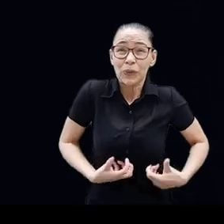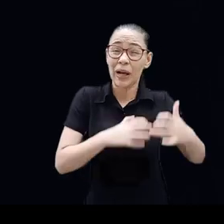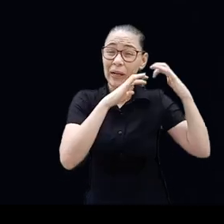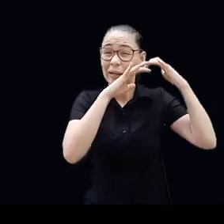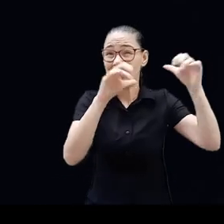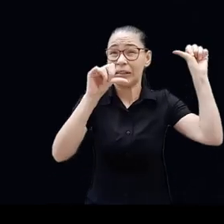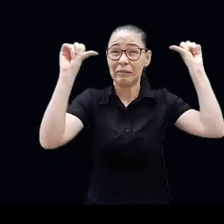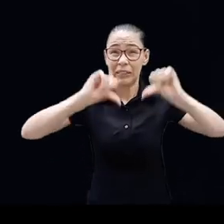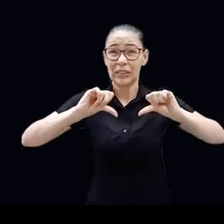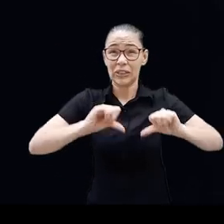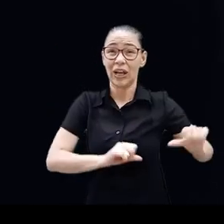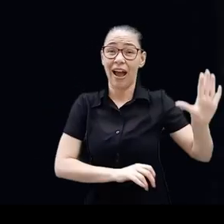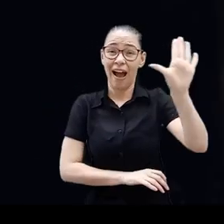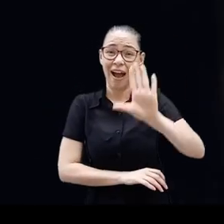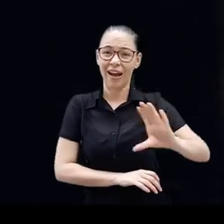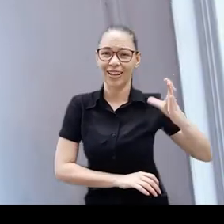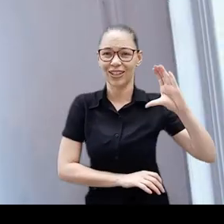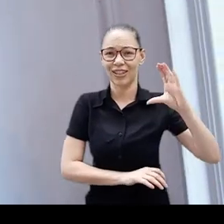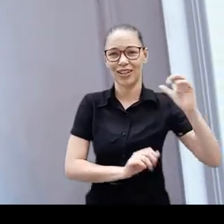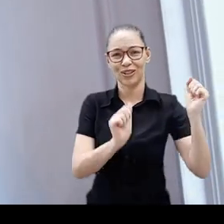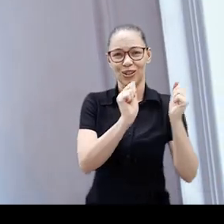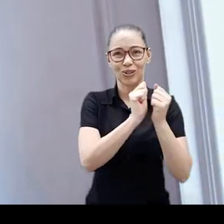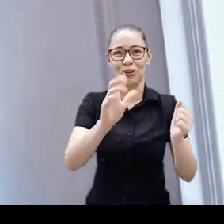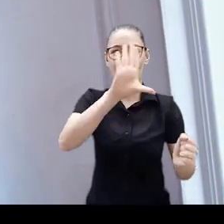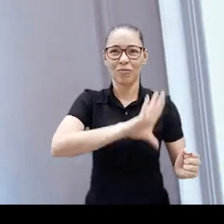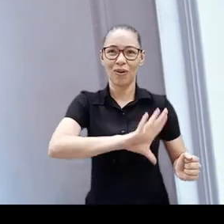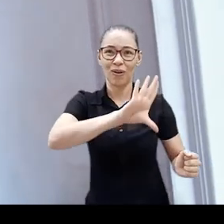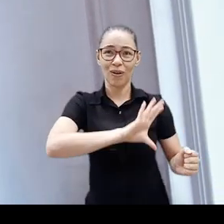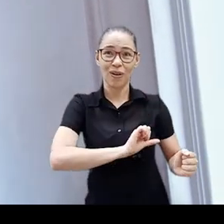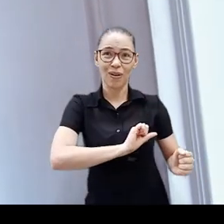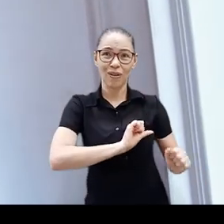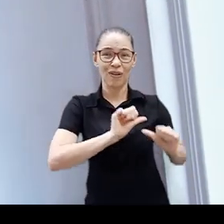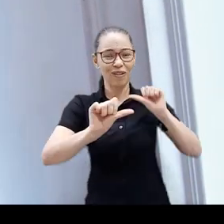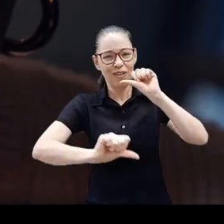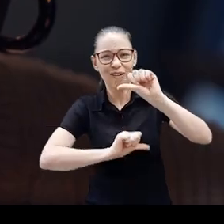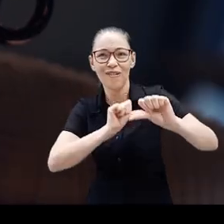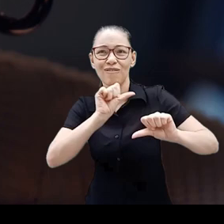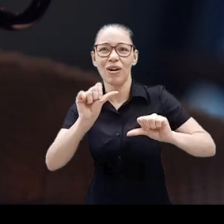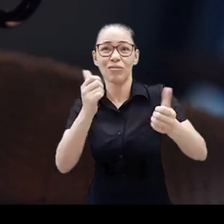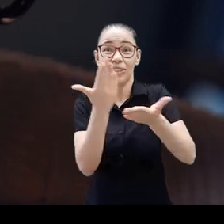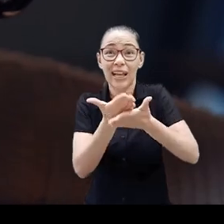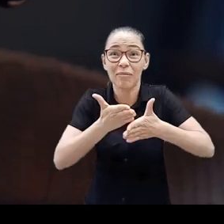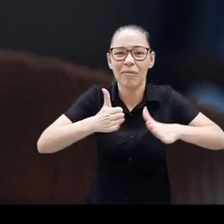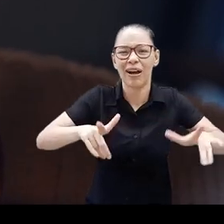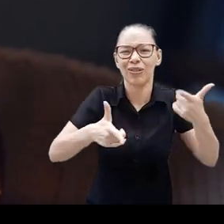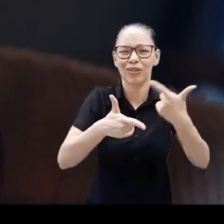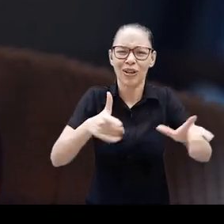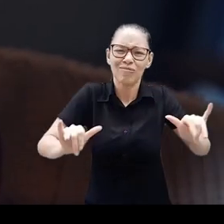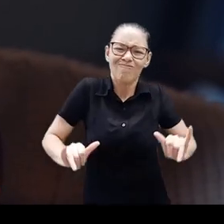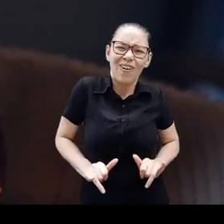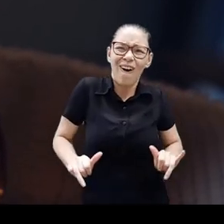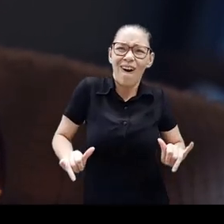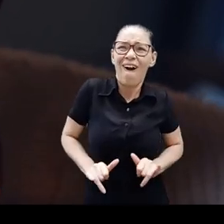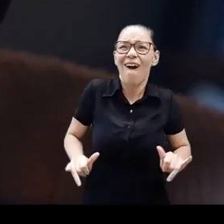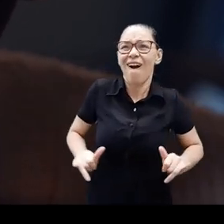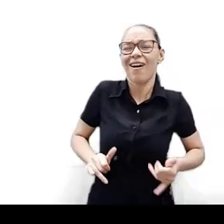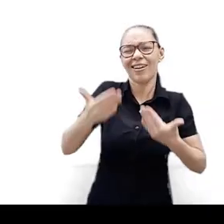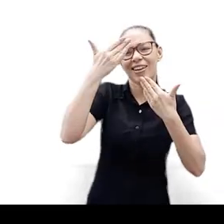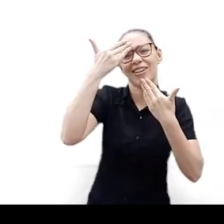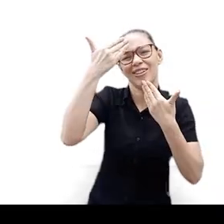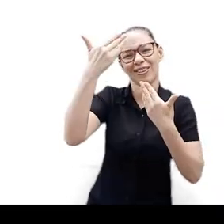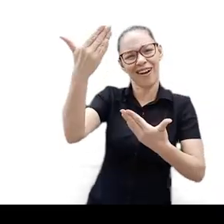Incansavelmente, psicologicamente, consciência com amor Vamos curar essa dor